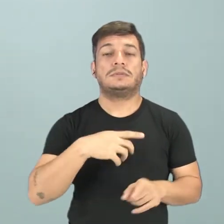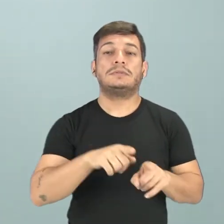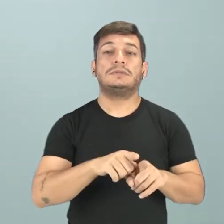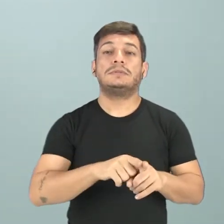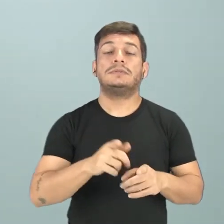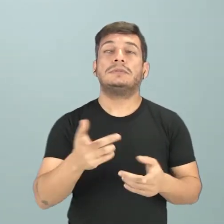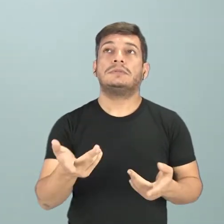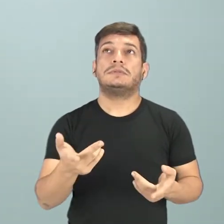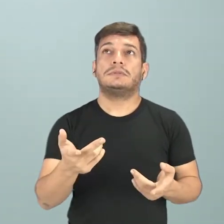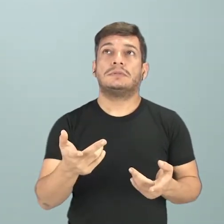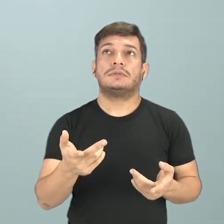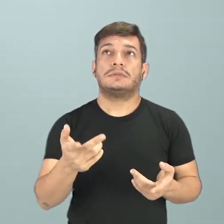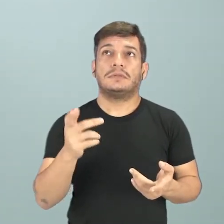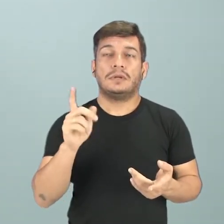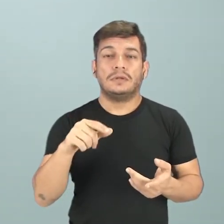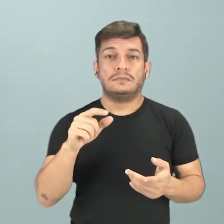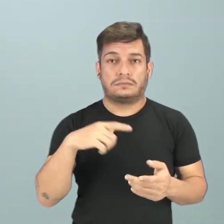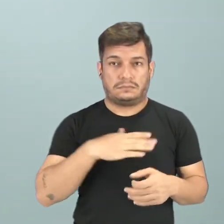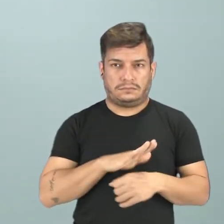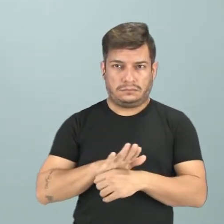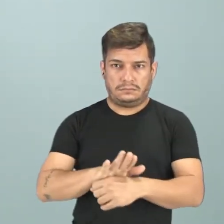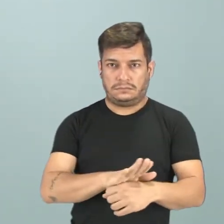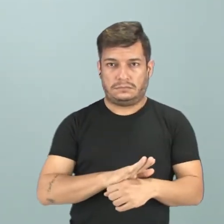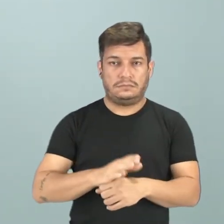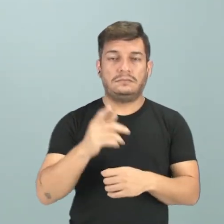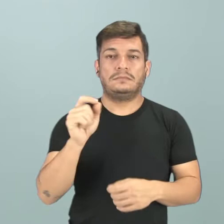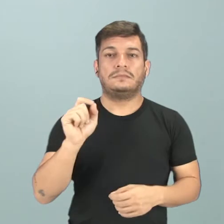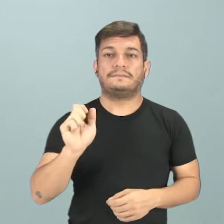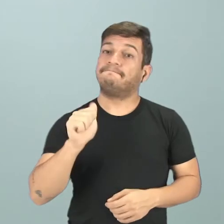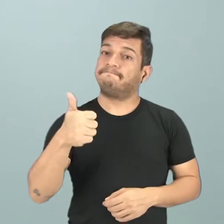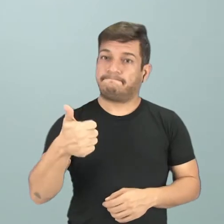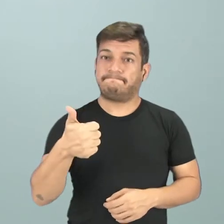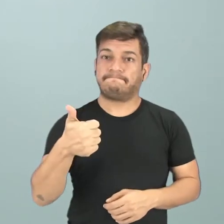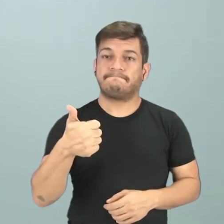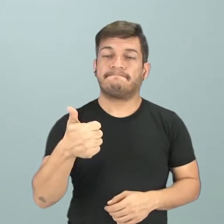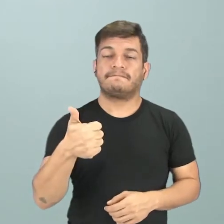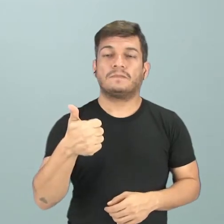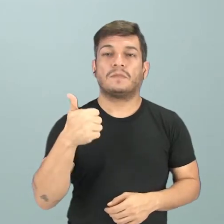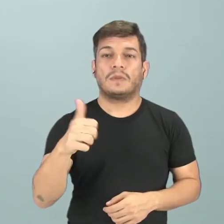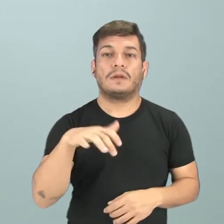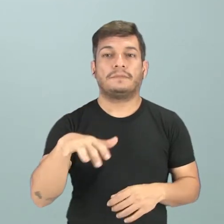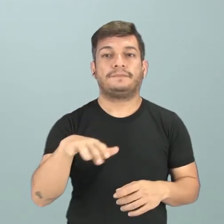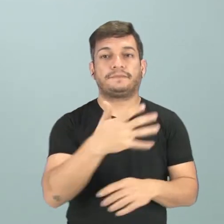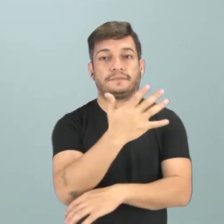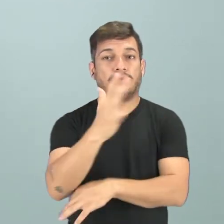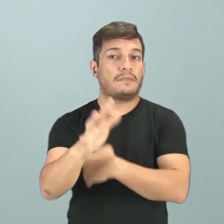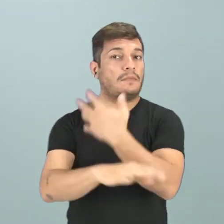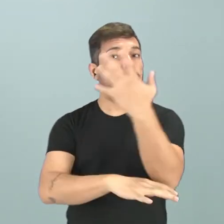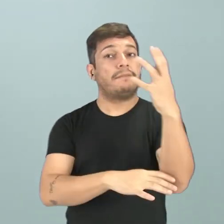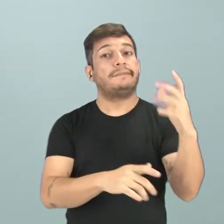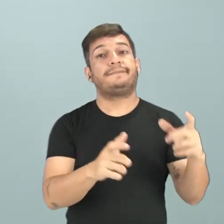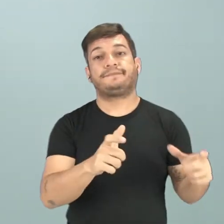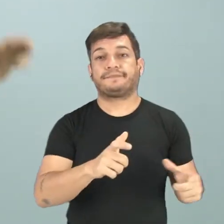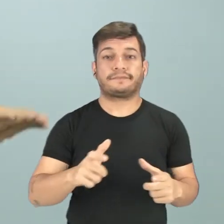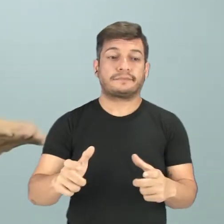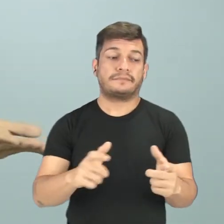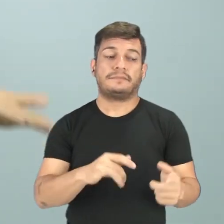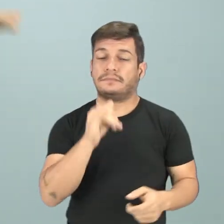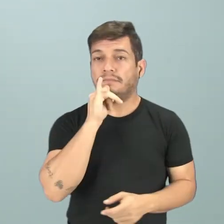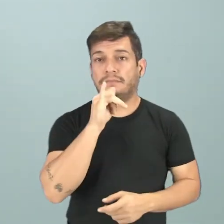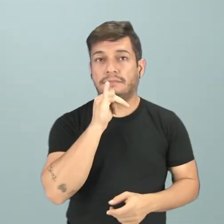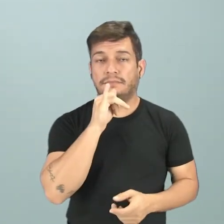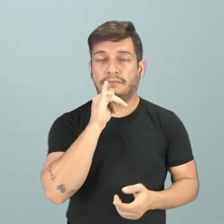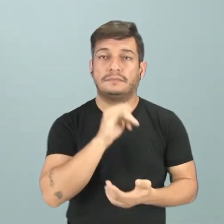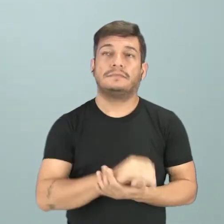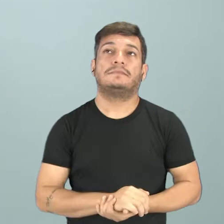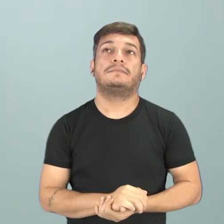no sentido de contribuir de forma positiva com o meio ambiente. Por exemplo,